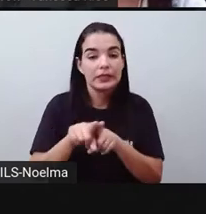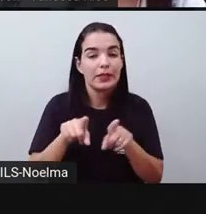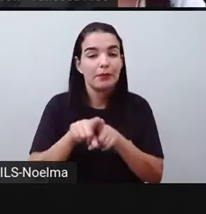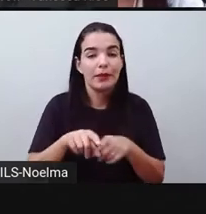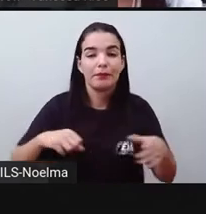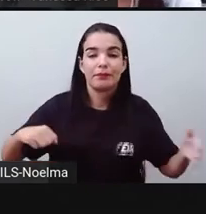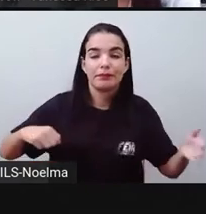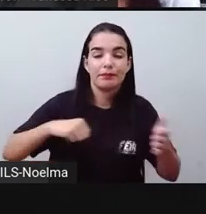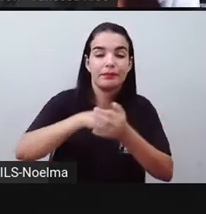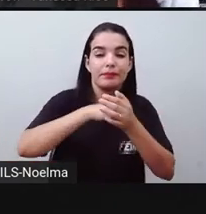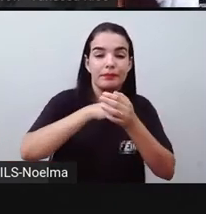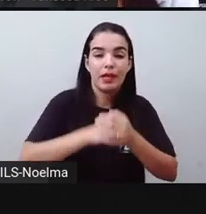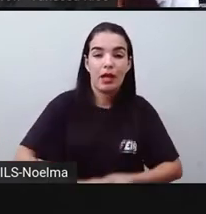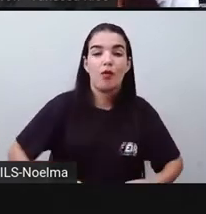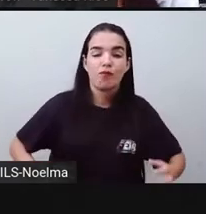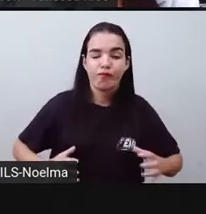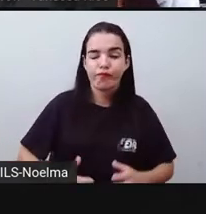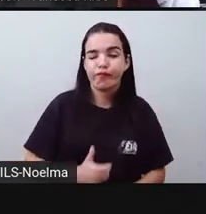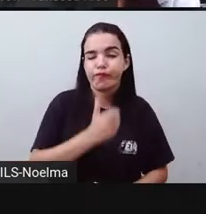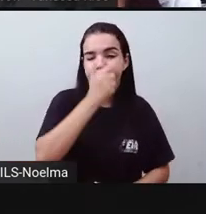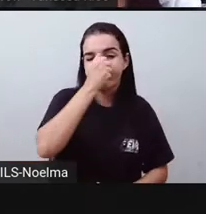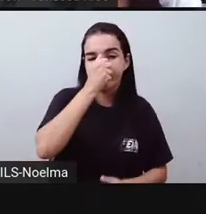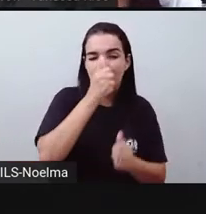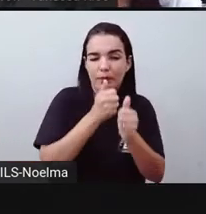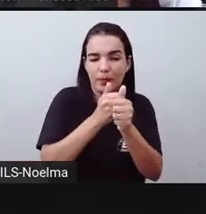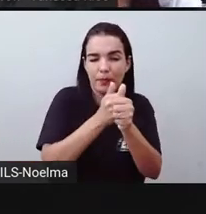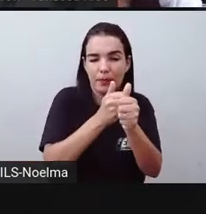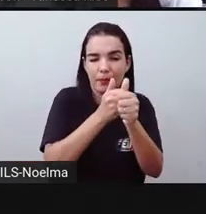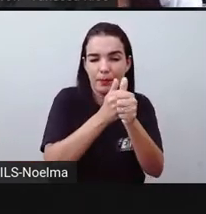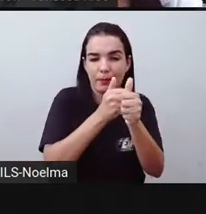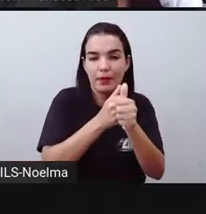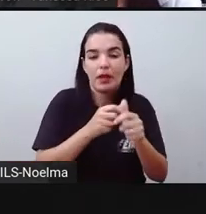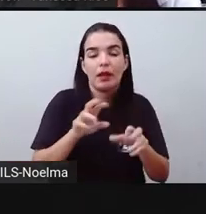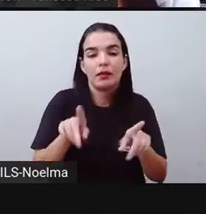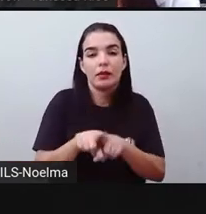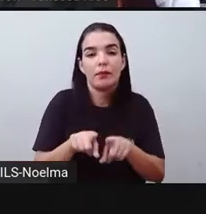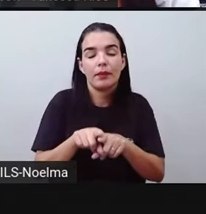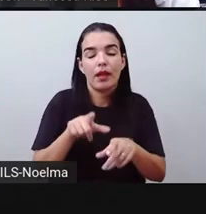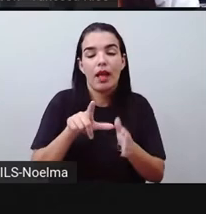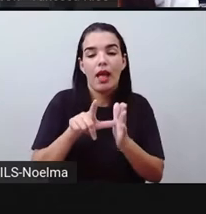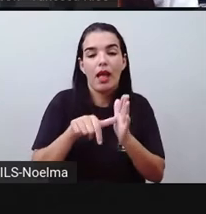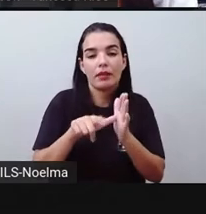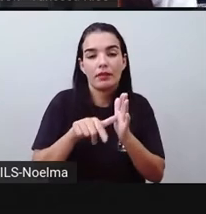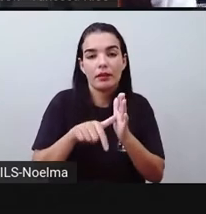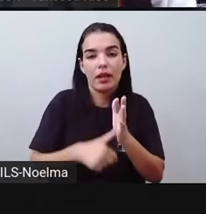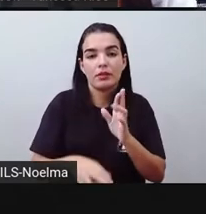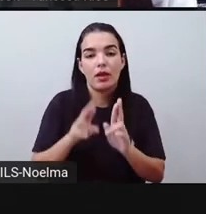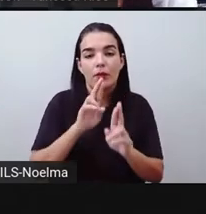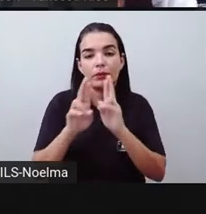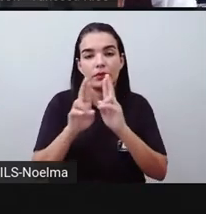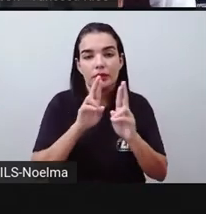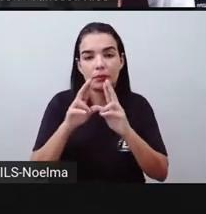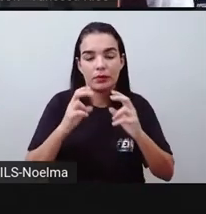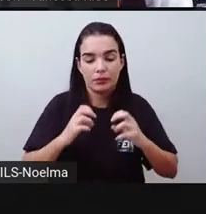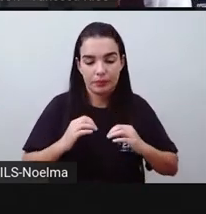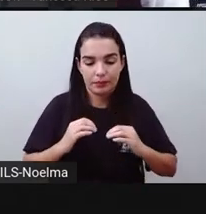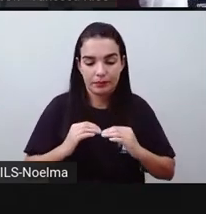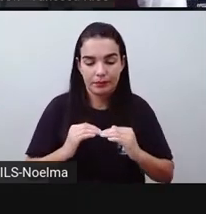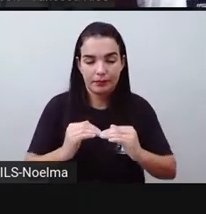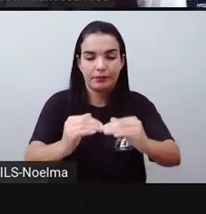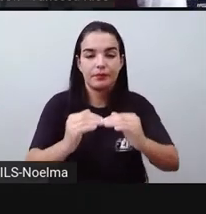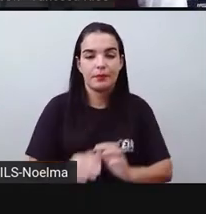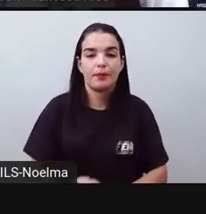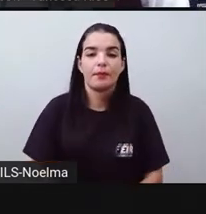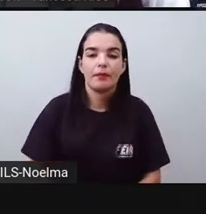acidentes, congestionamentos e engarrafamentos que atrasam o transporte pelas vias. Então,